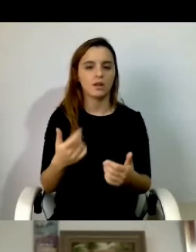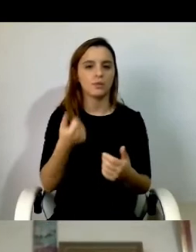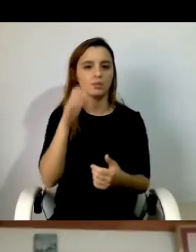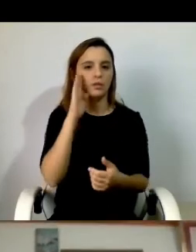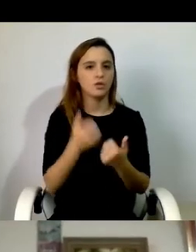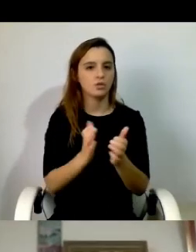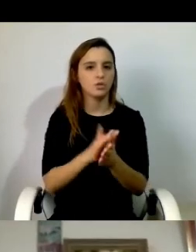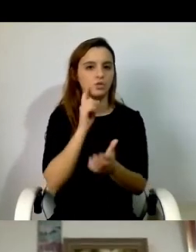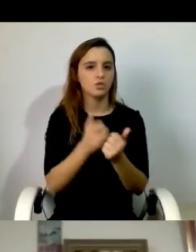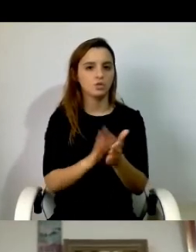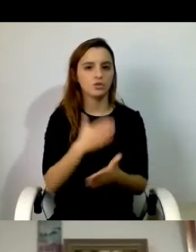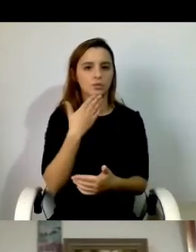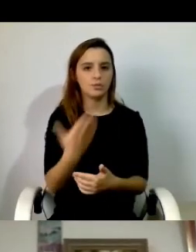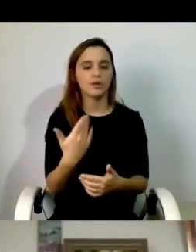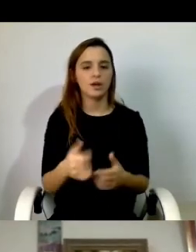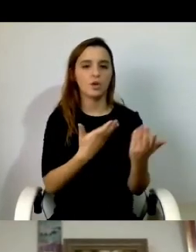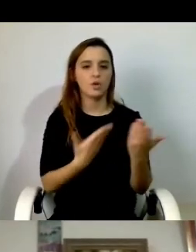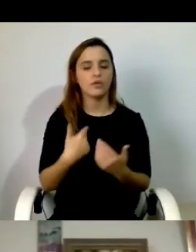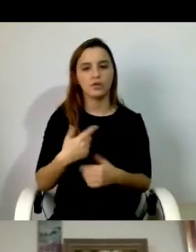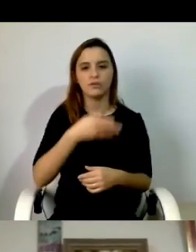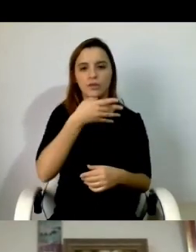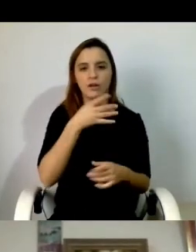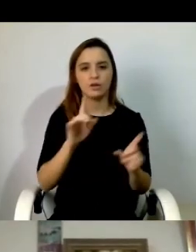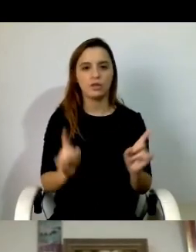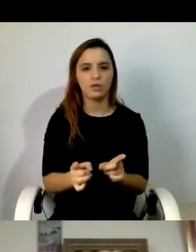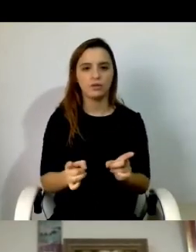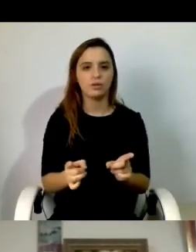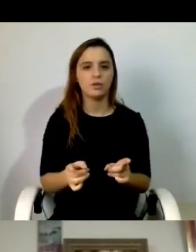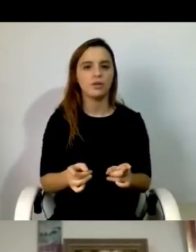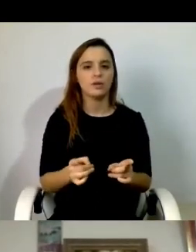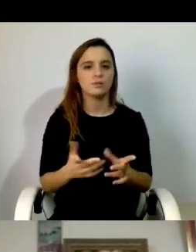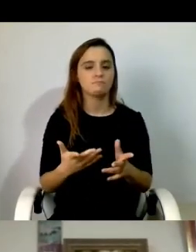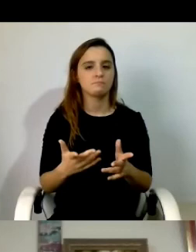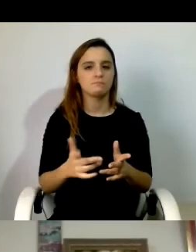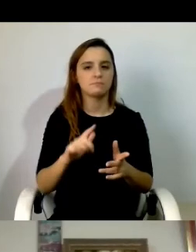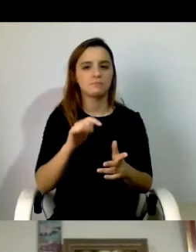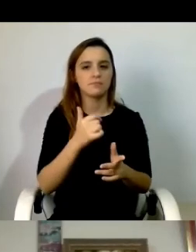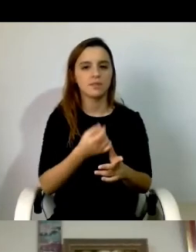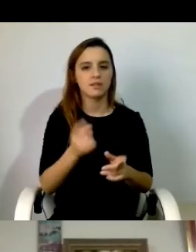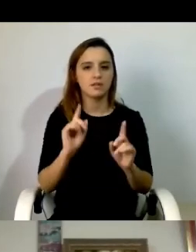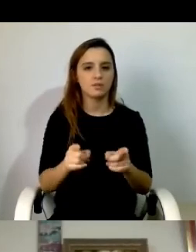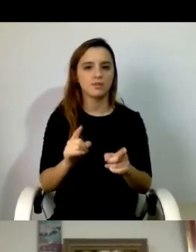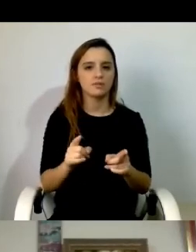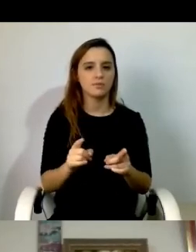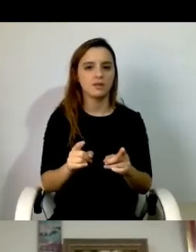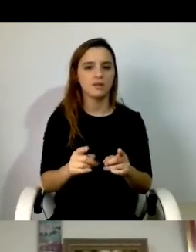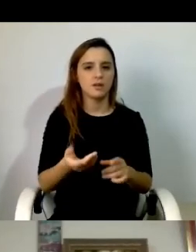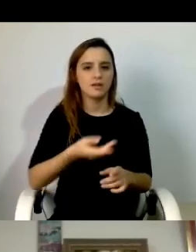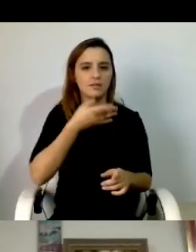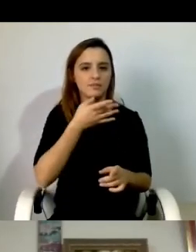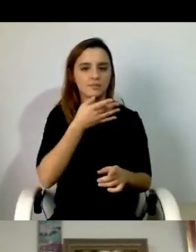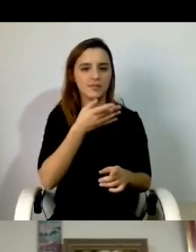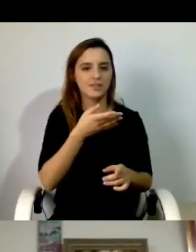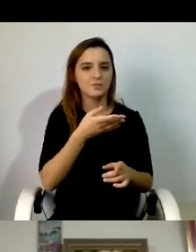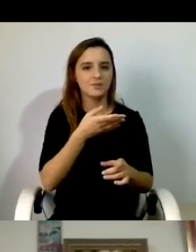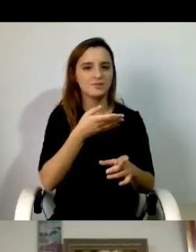agradeço o convite para ser muito breve e começo aqui por fazer quase que uma advertência inicial que